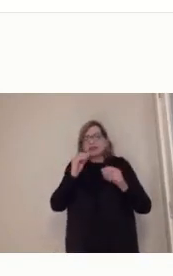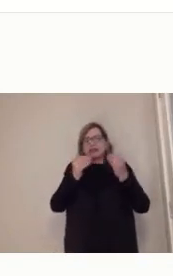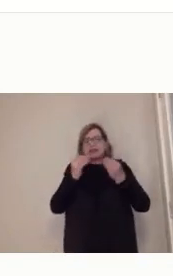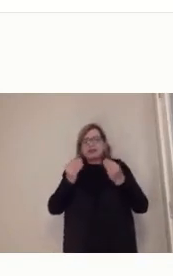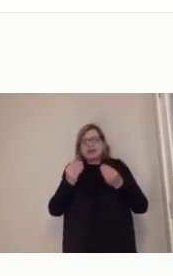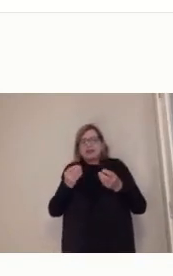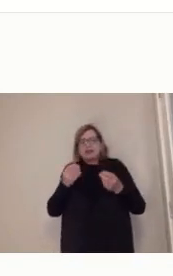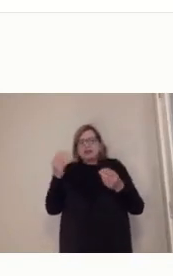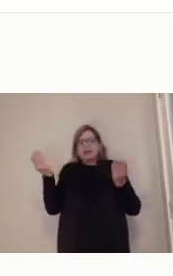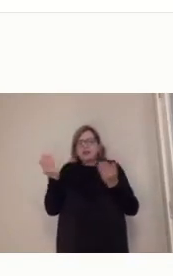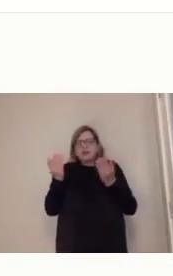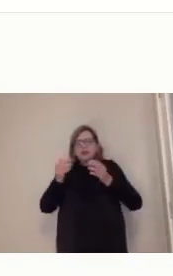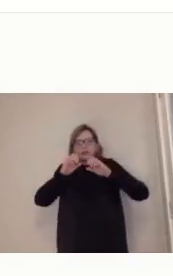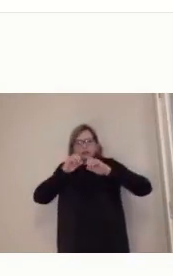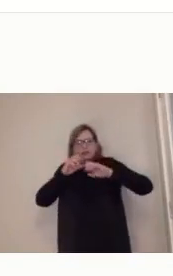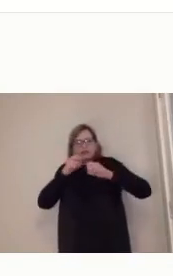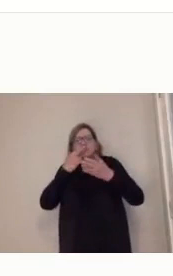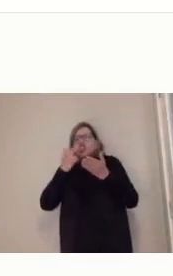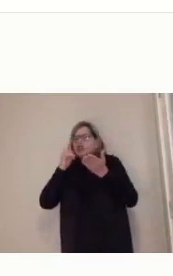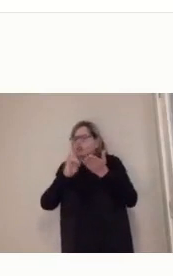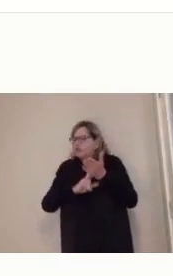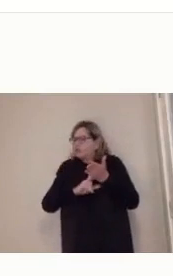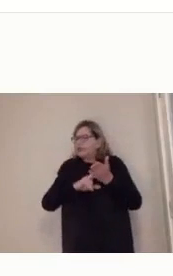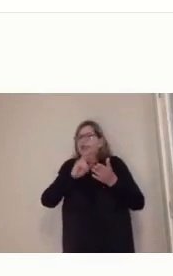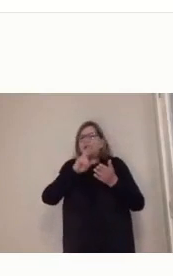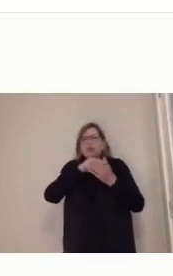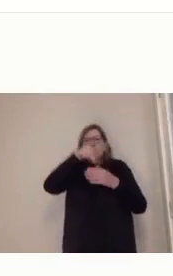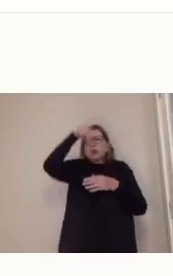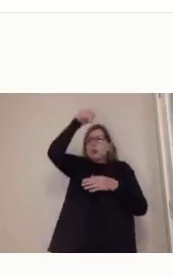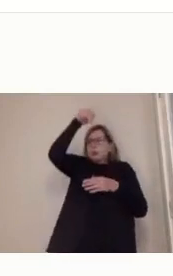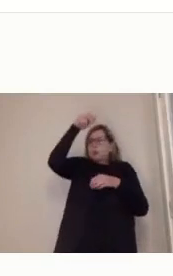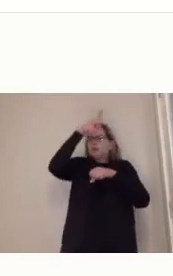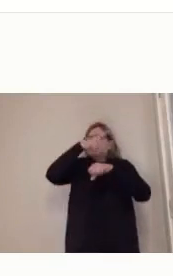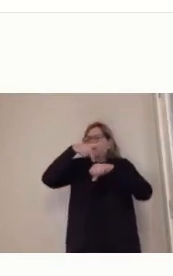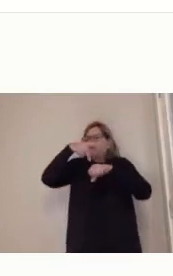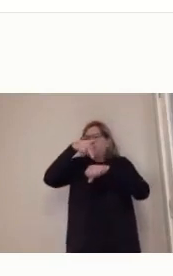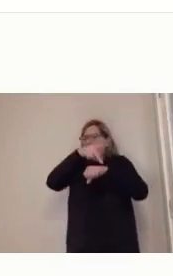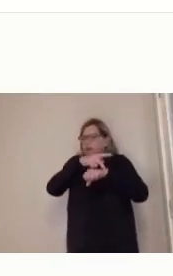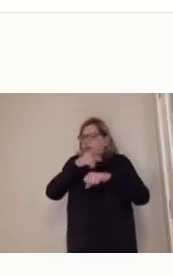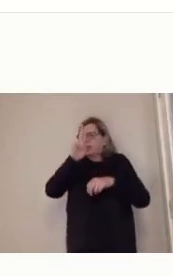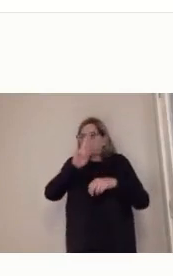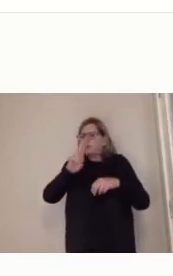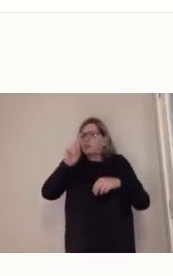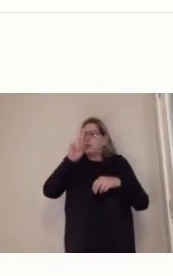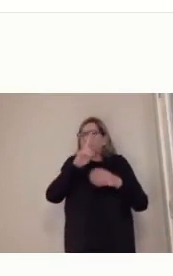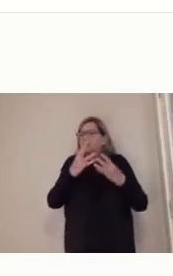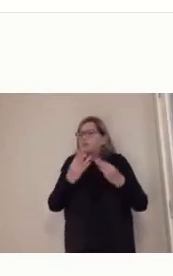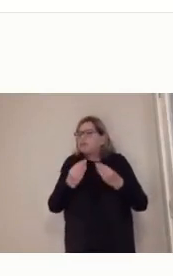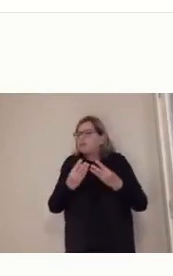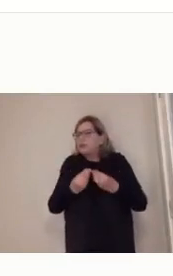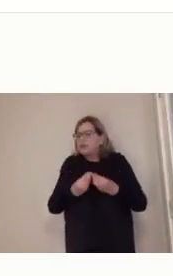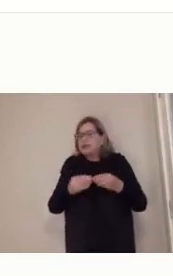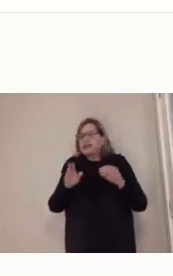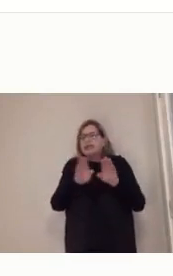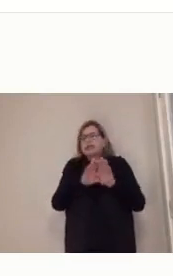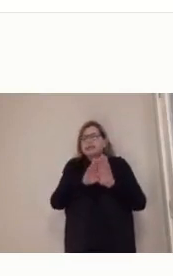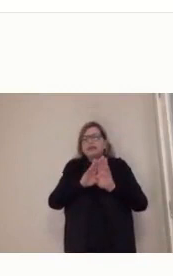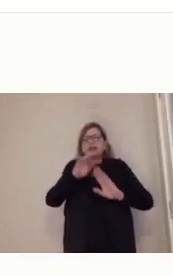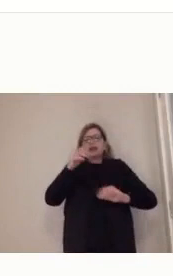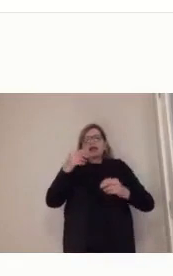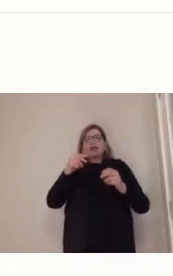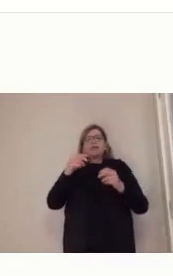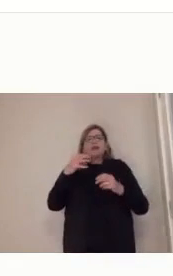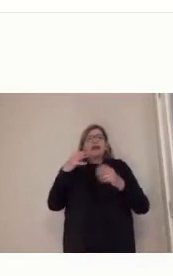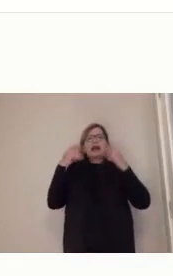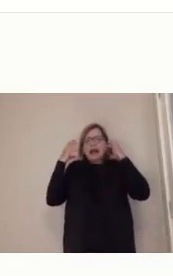viu, né? Muitas escolas usando rádio agora para chegar nos seus alunos. Então, ela continua, assim, propulsora, né?